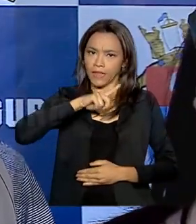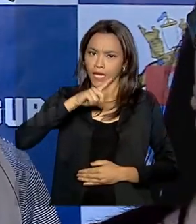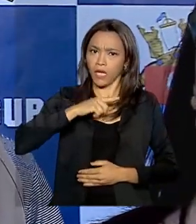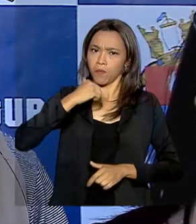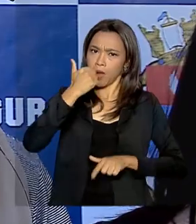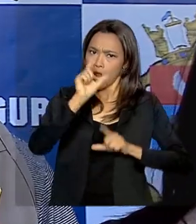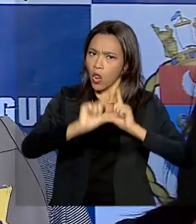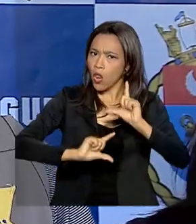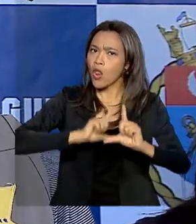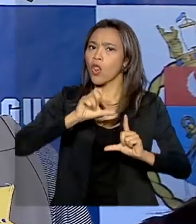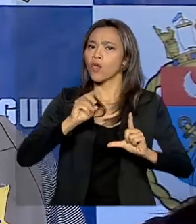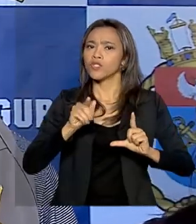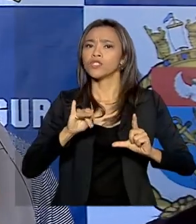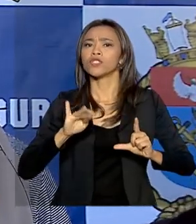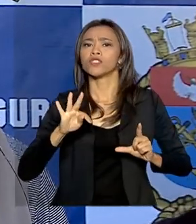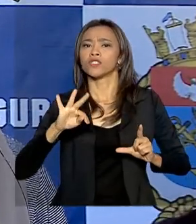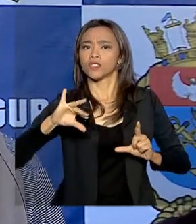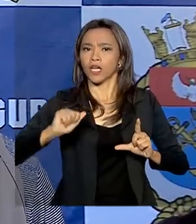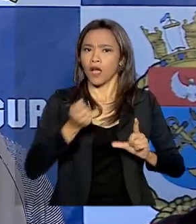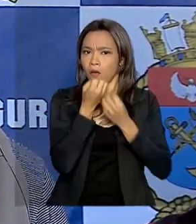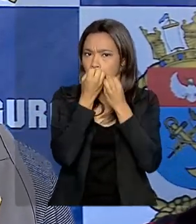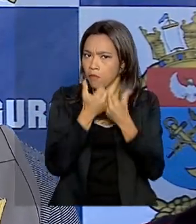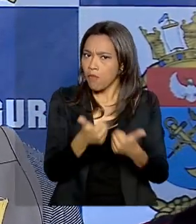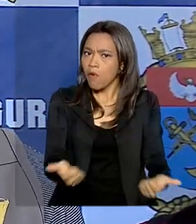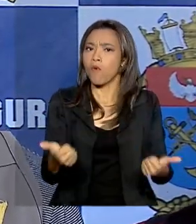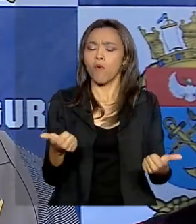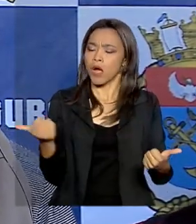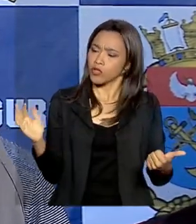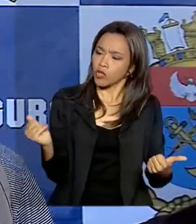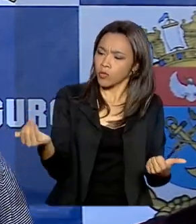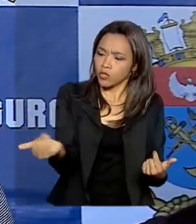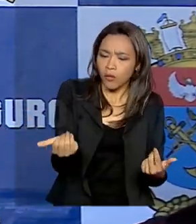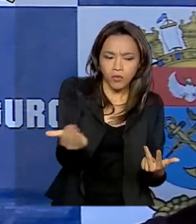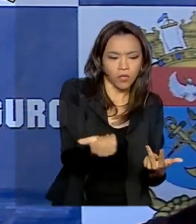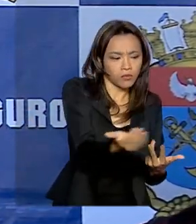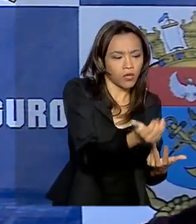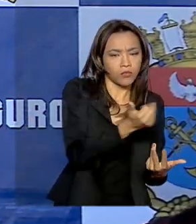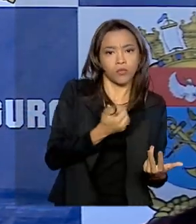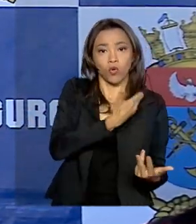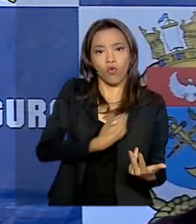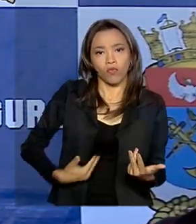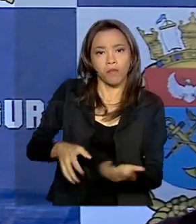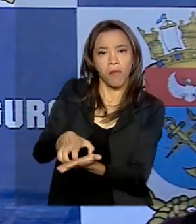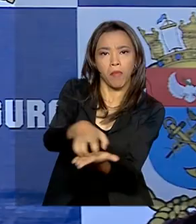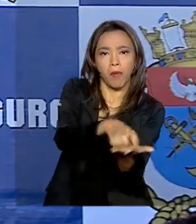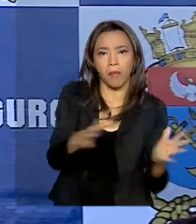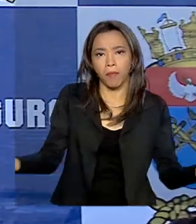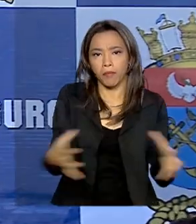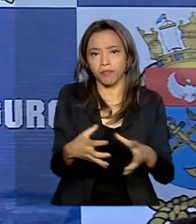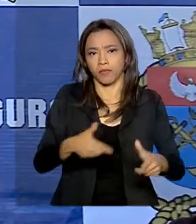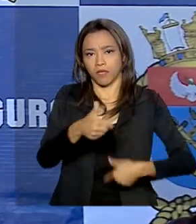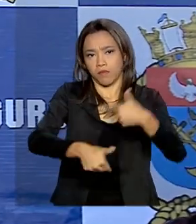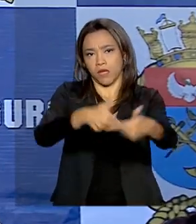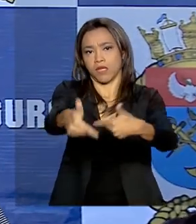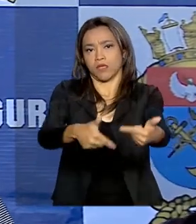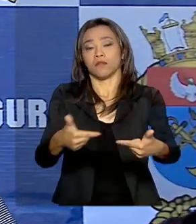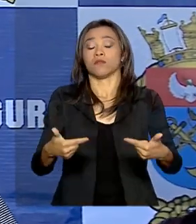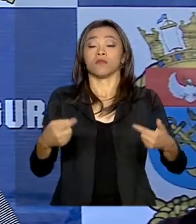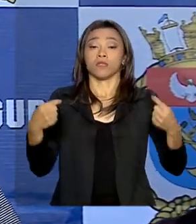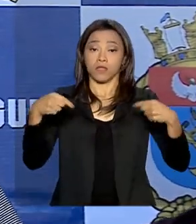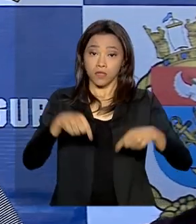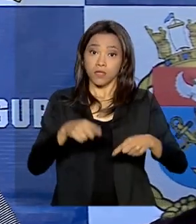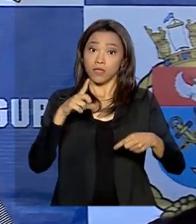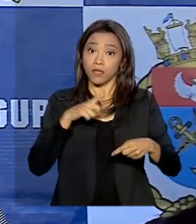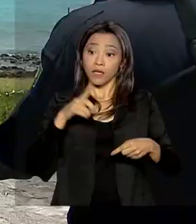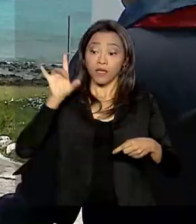logística muito boa, ela faz com que os órgãos trabalhem integrado, mas ela não substitui a expertise que